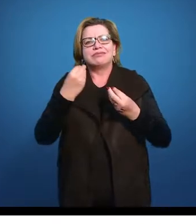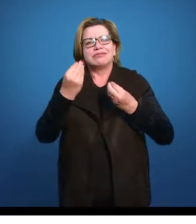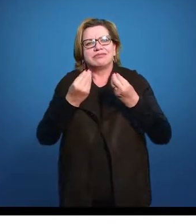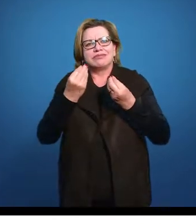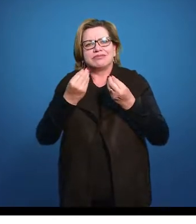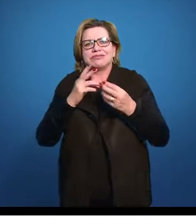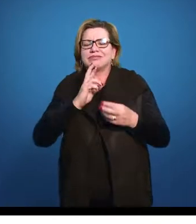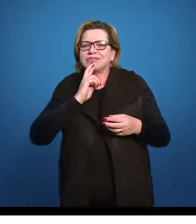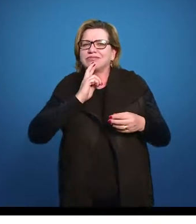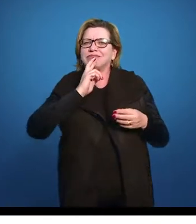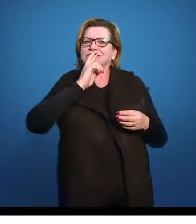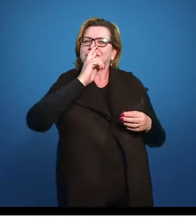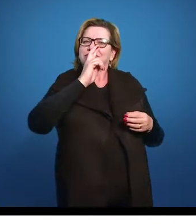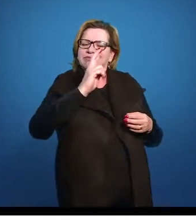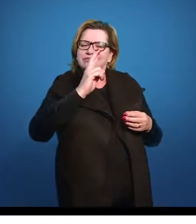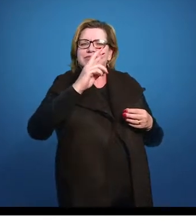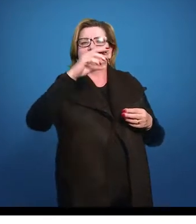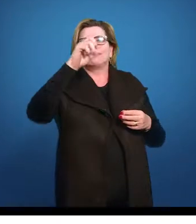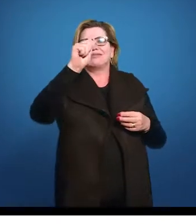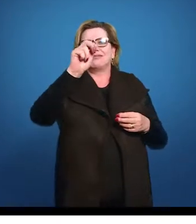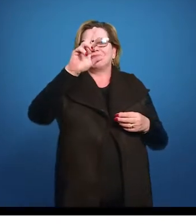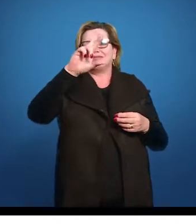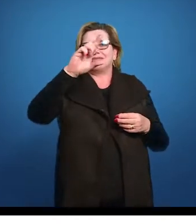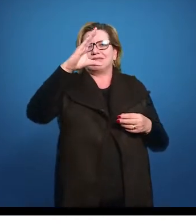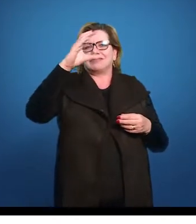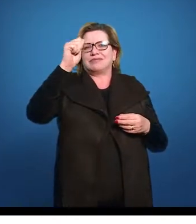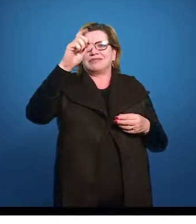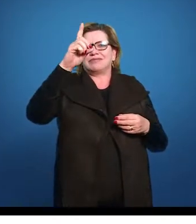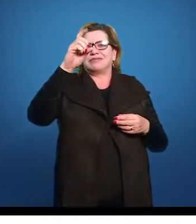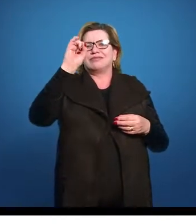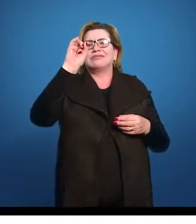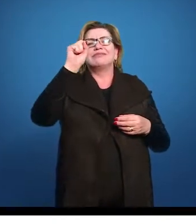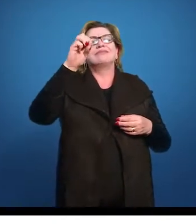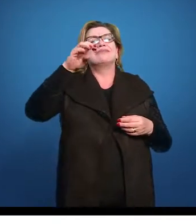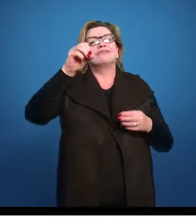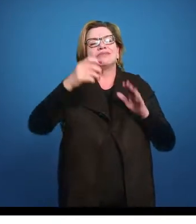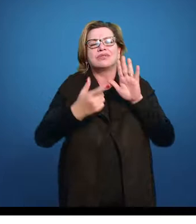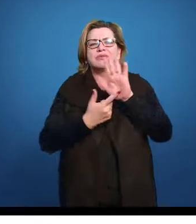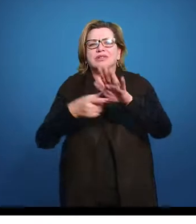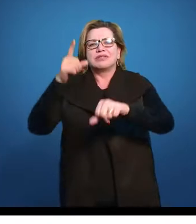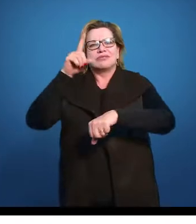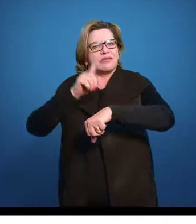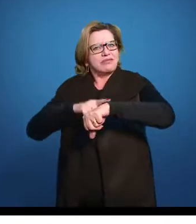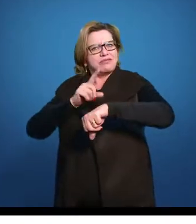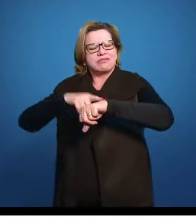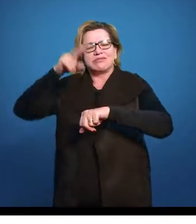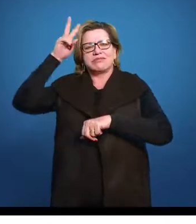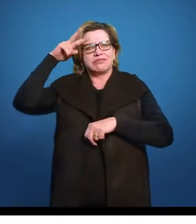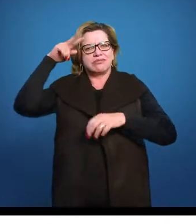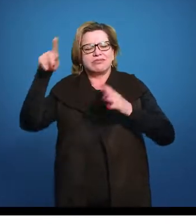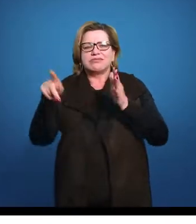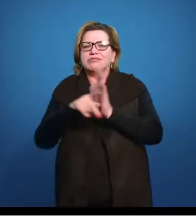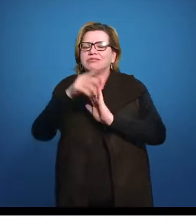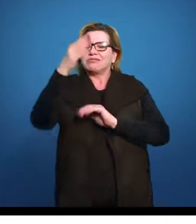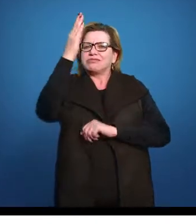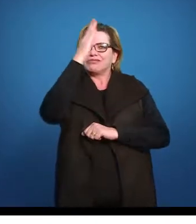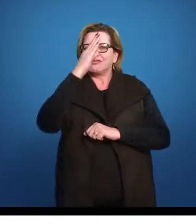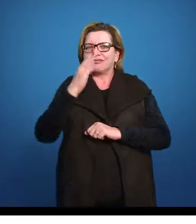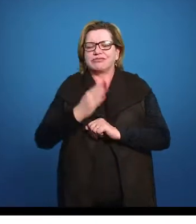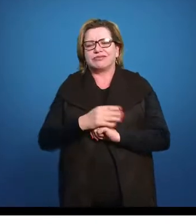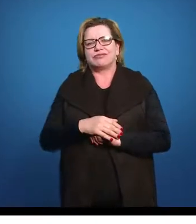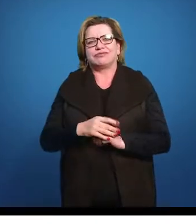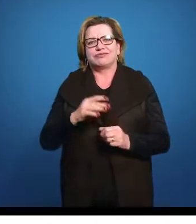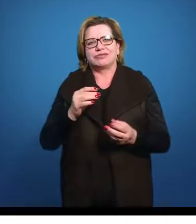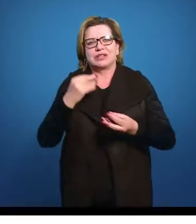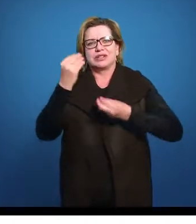resposta do arcadismo tem a ver com o momento histórico que o Brasil vivia. A gente passa